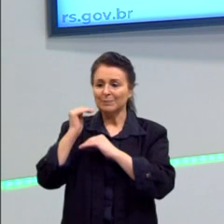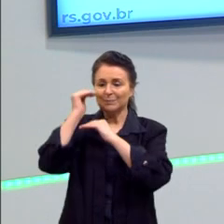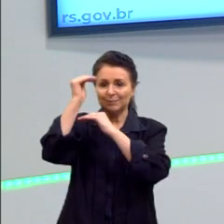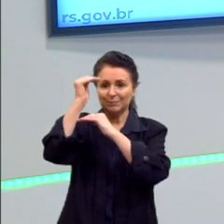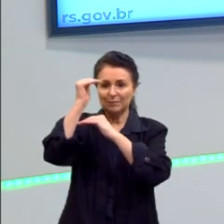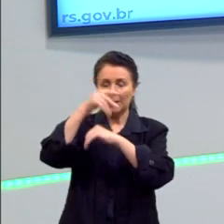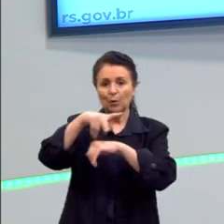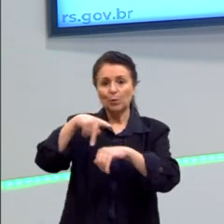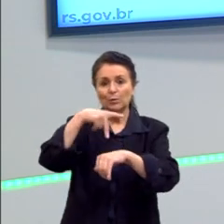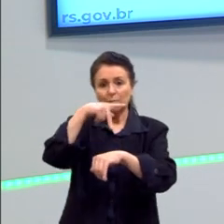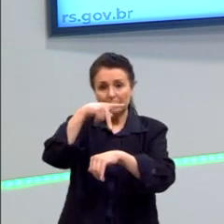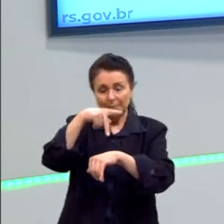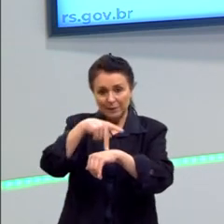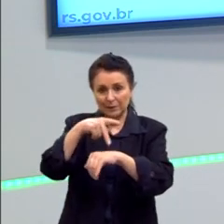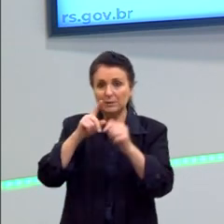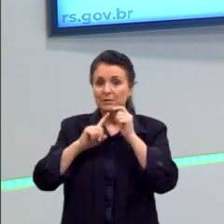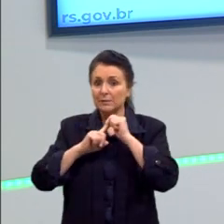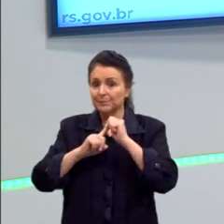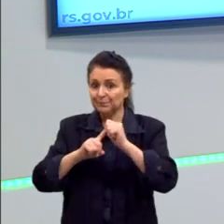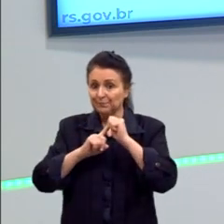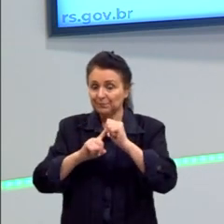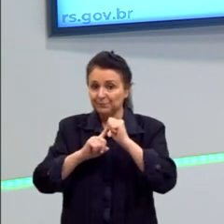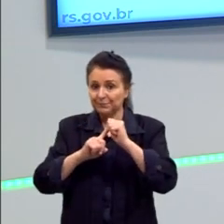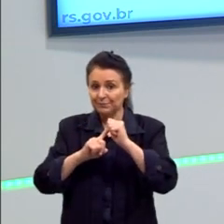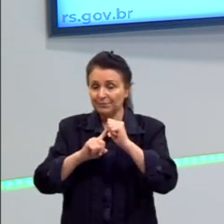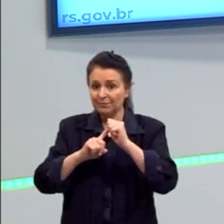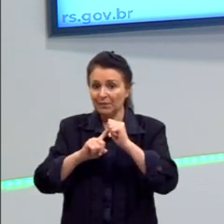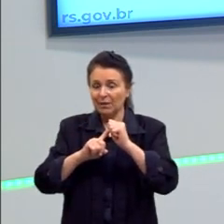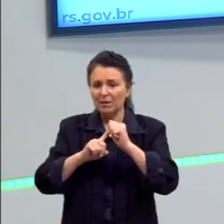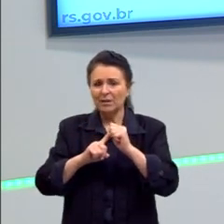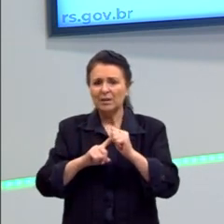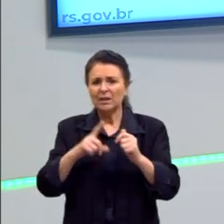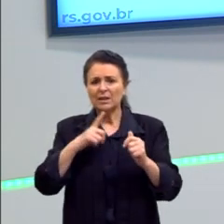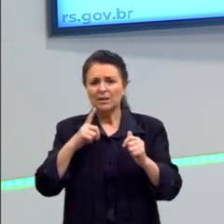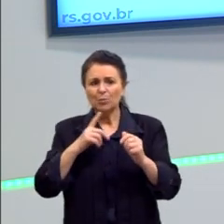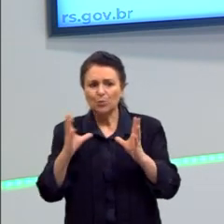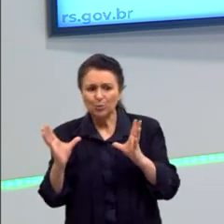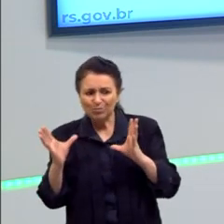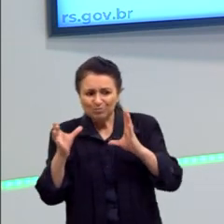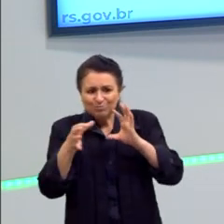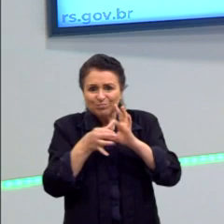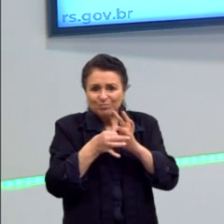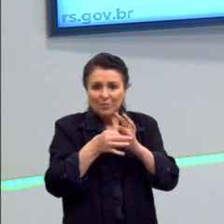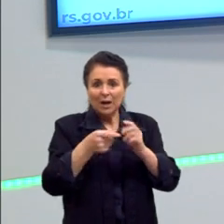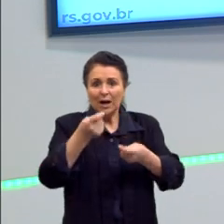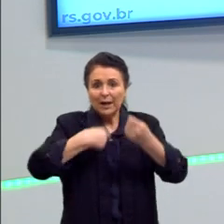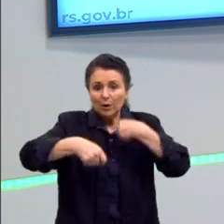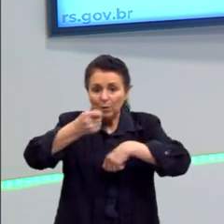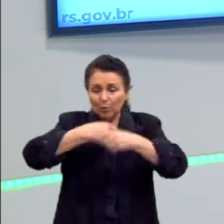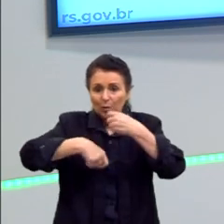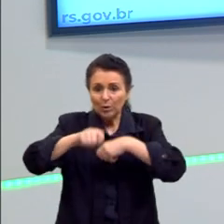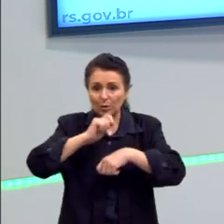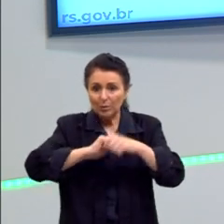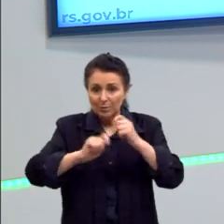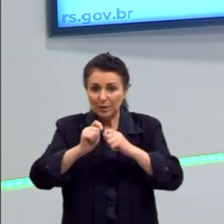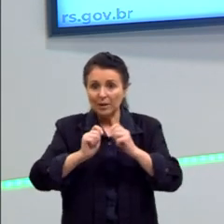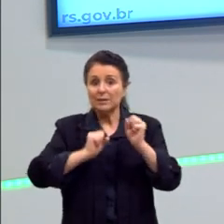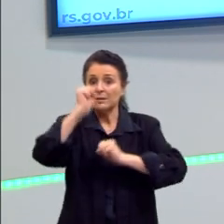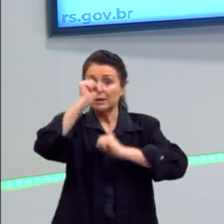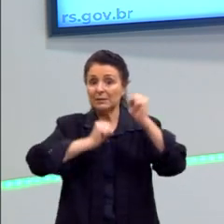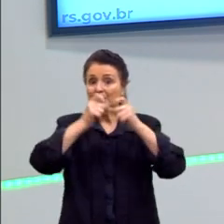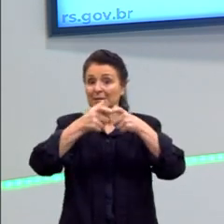que são muito atrelados a essas economias, principalmente das multinacionais.